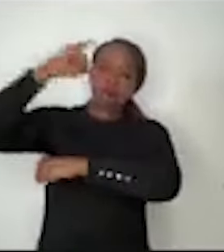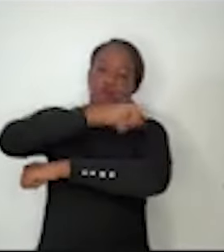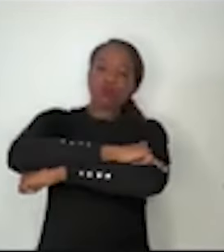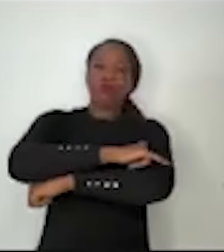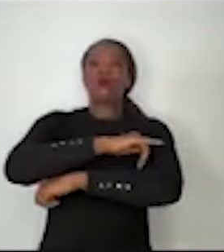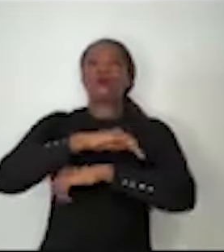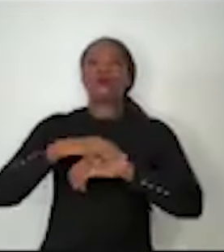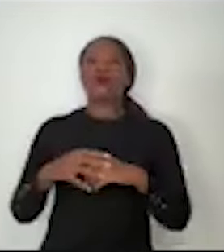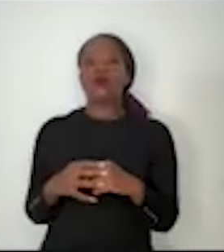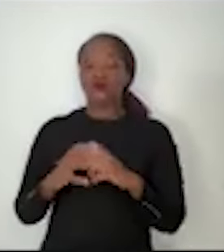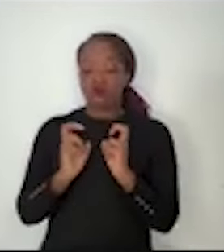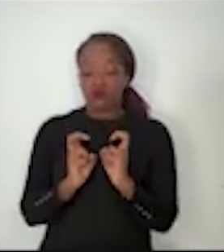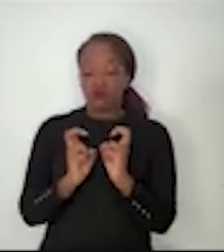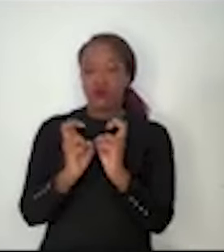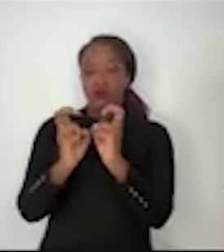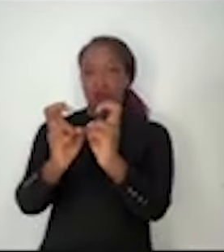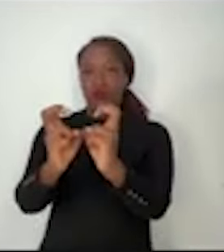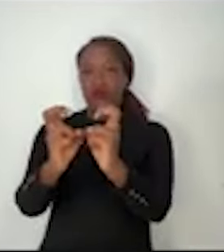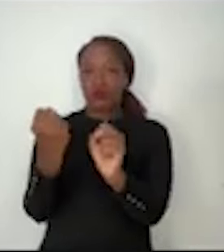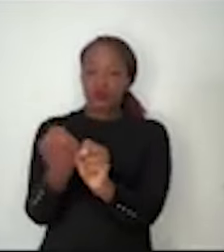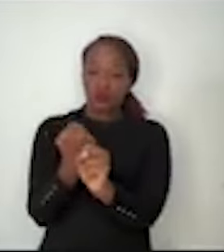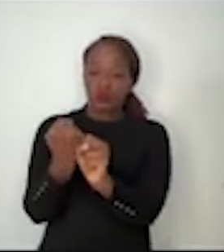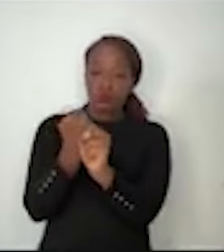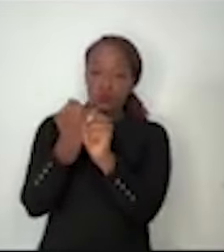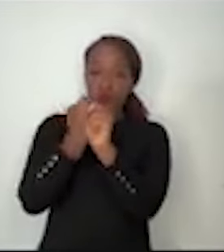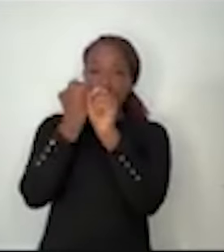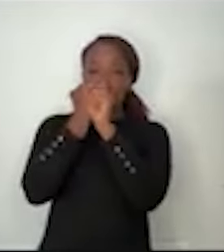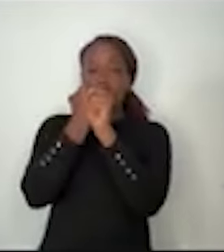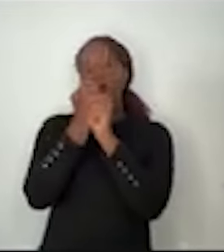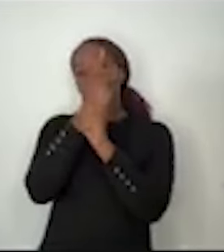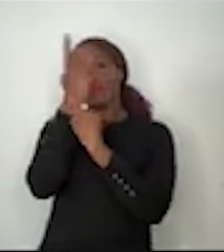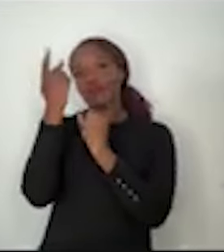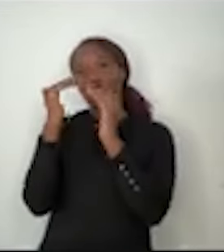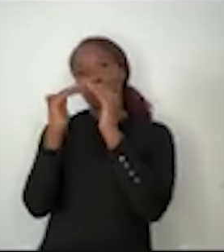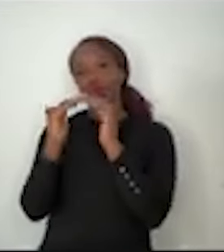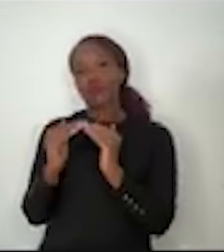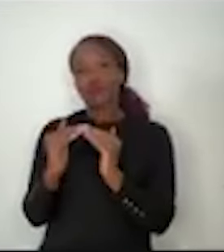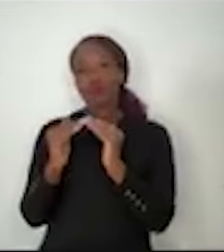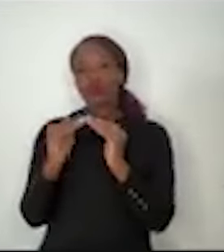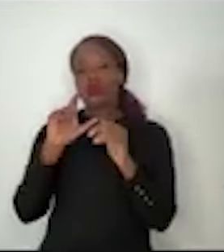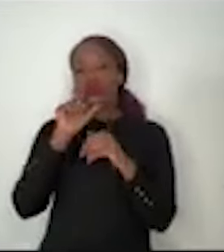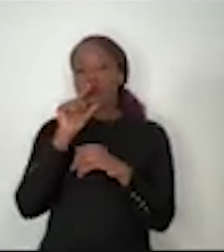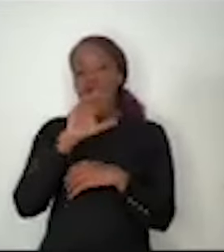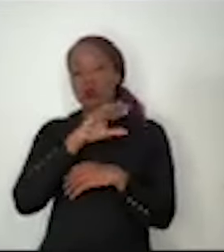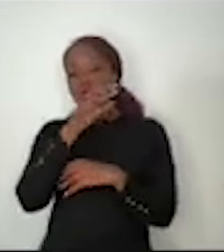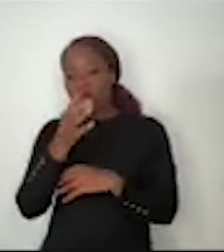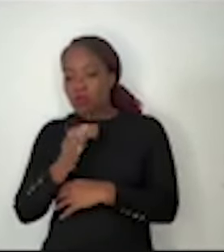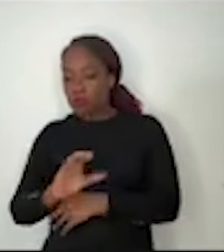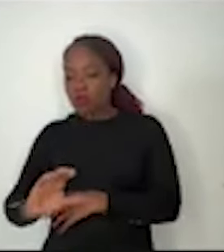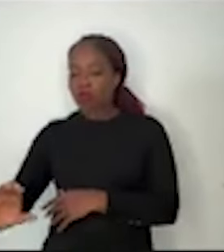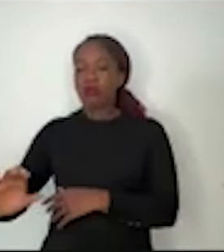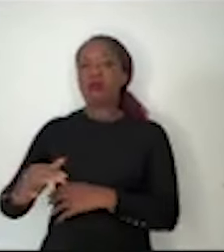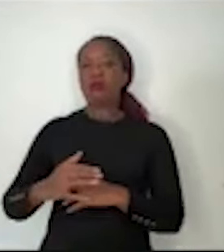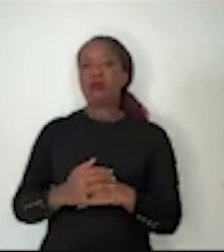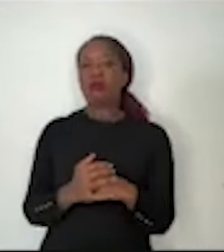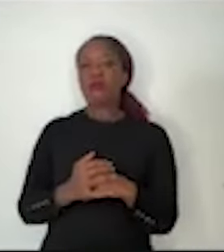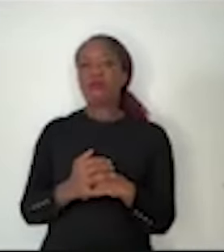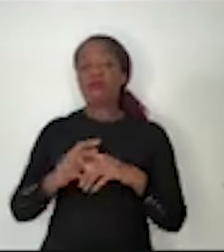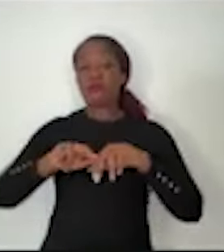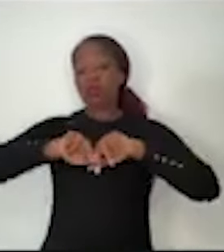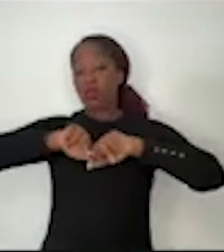hidrovia, construção civil para habitação popular, saneamento básico, enfim, muita coisa